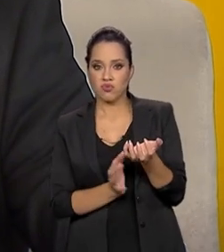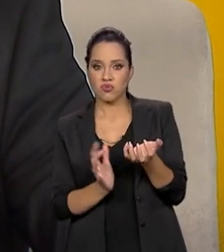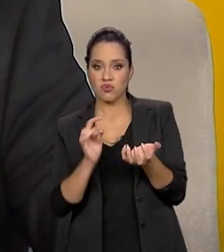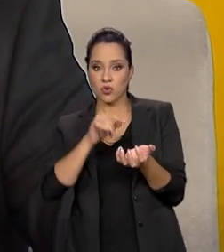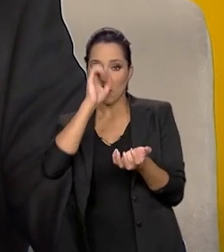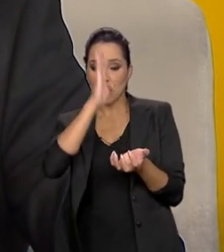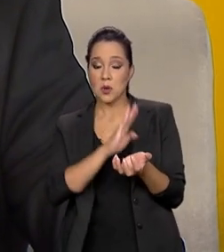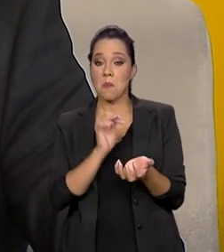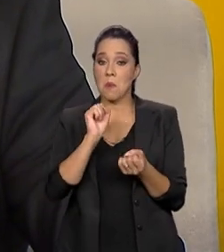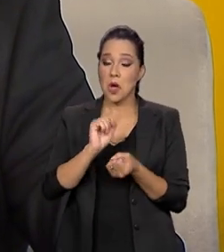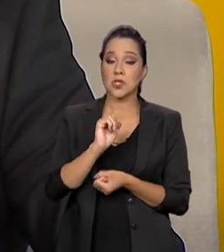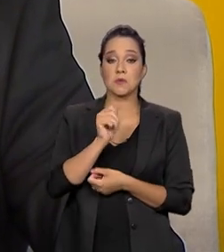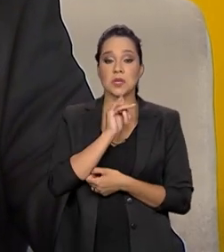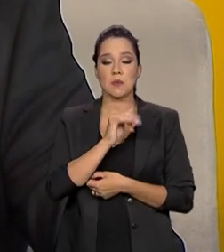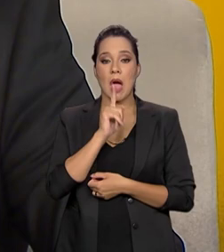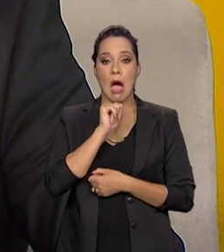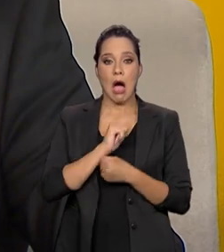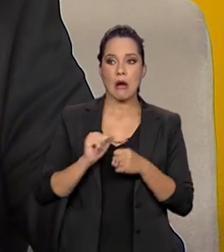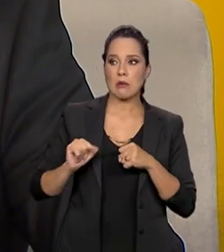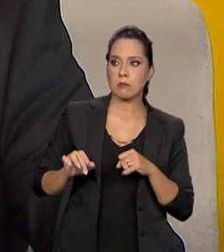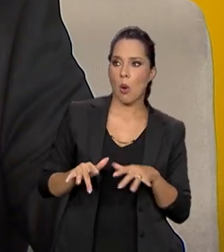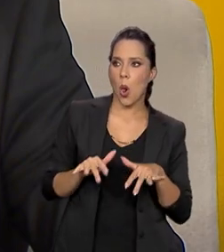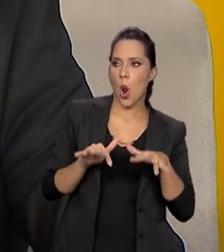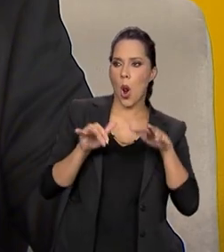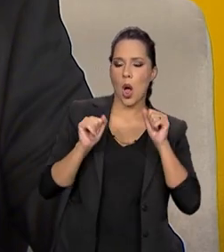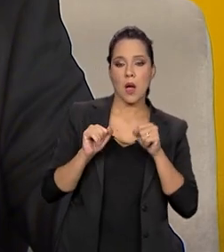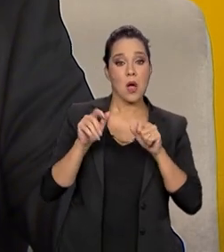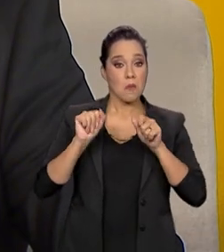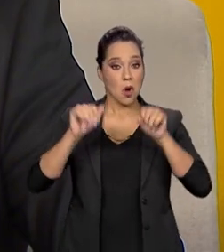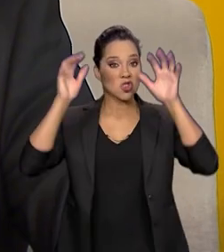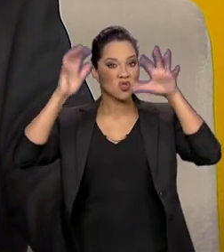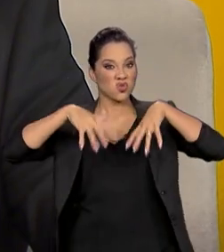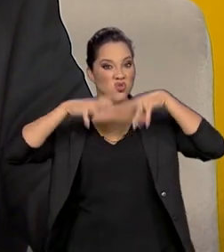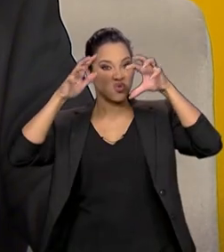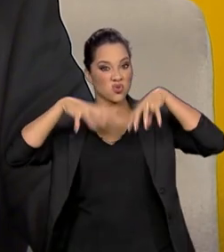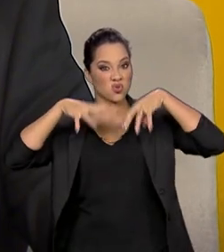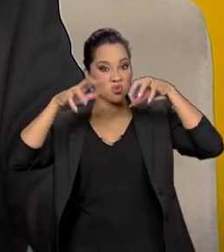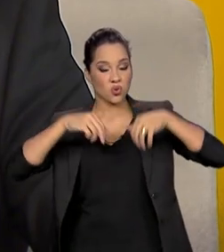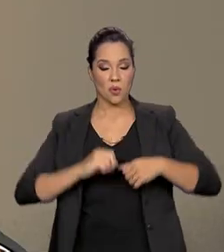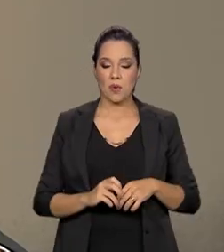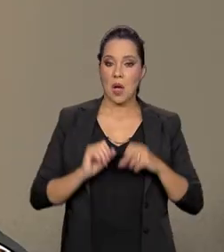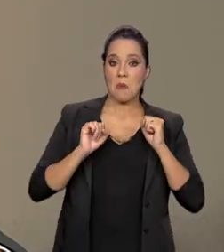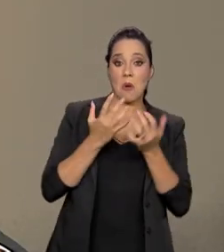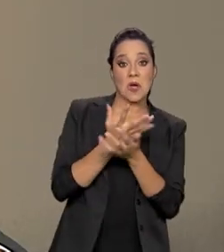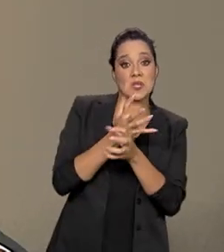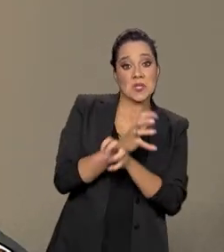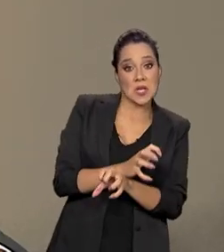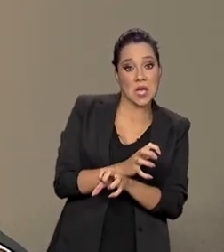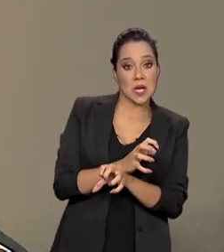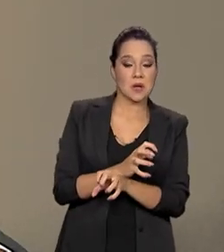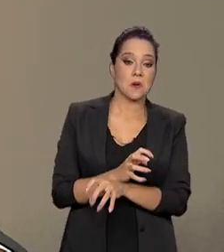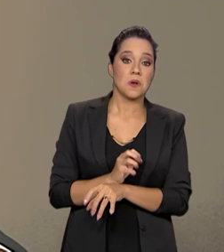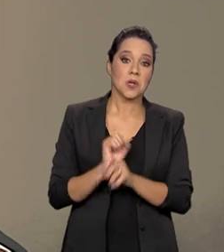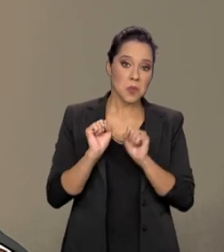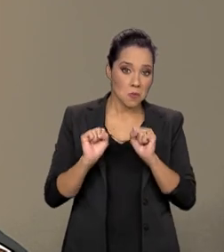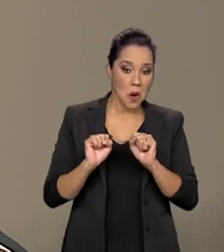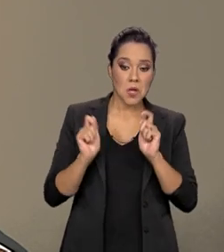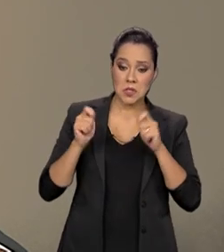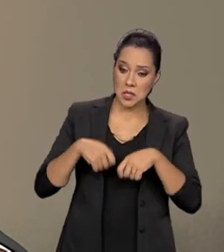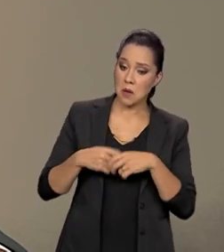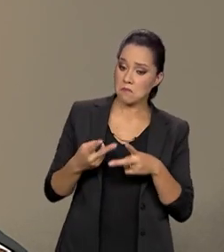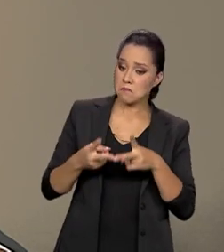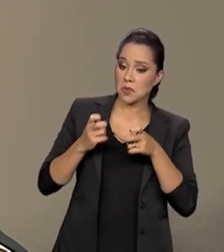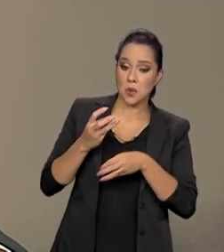com alagamentos, mudanças de chuvas, você pode ter secas. Isso pode ser previsto